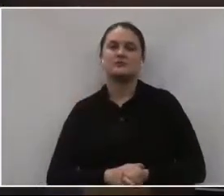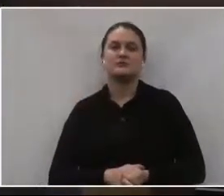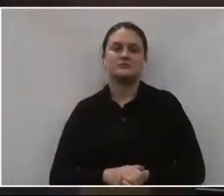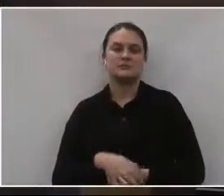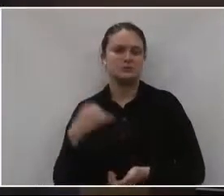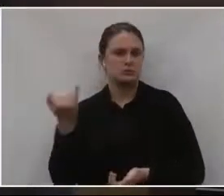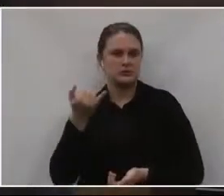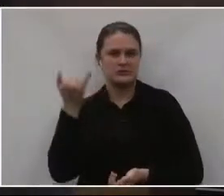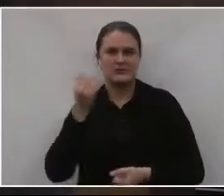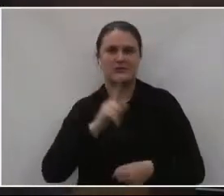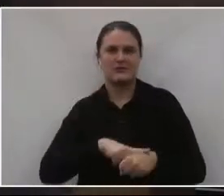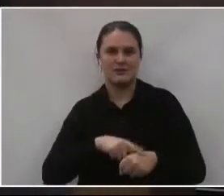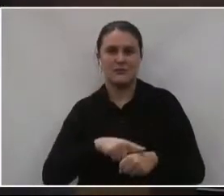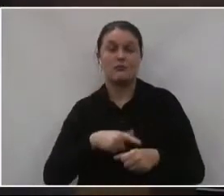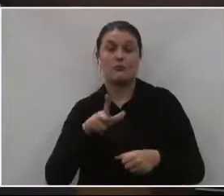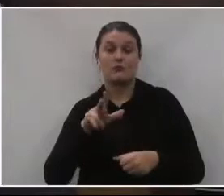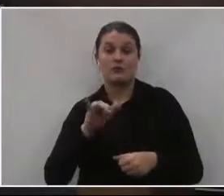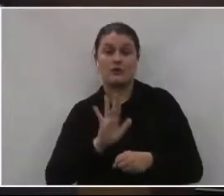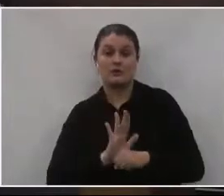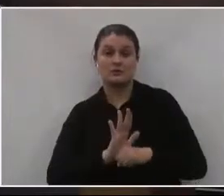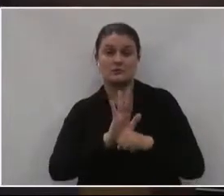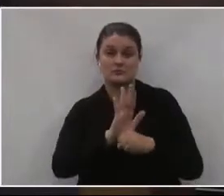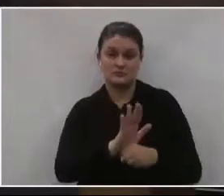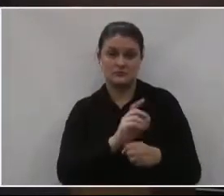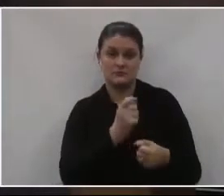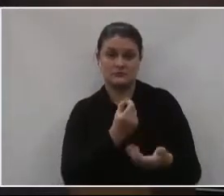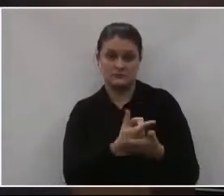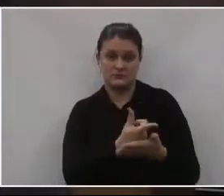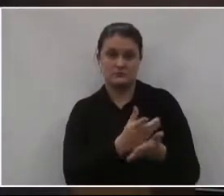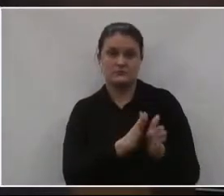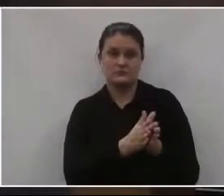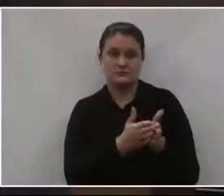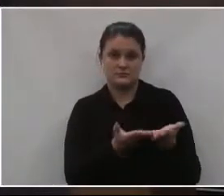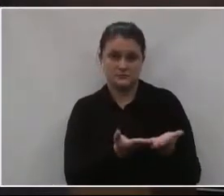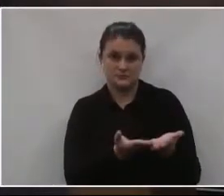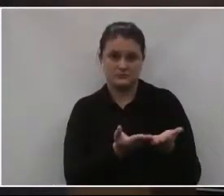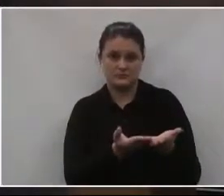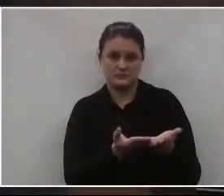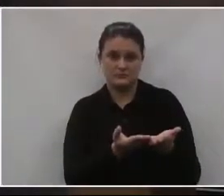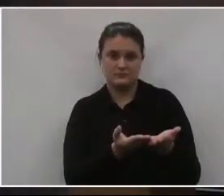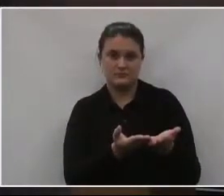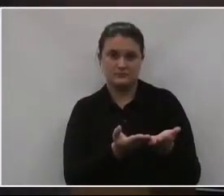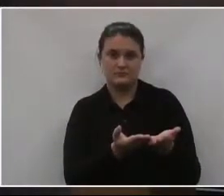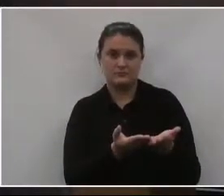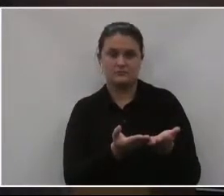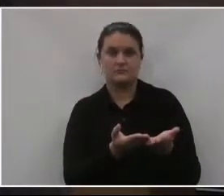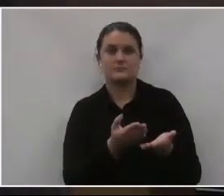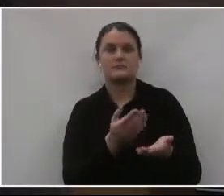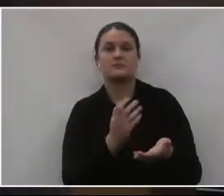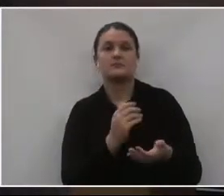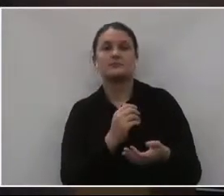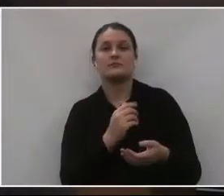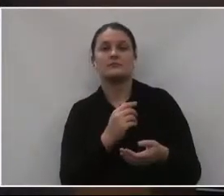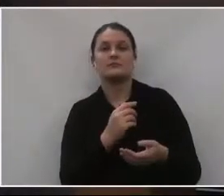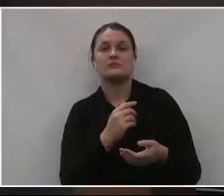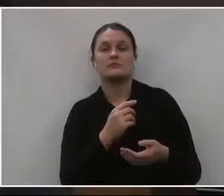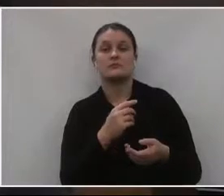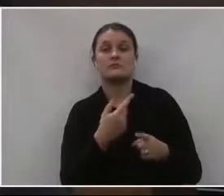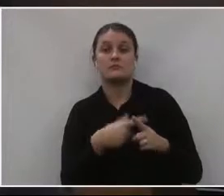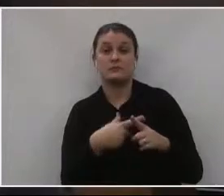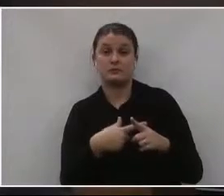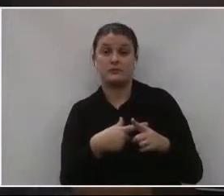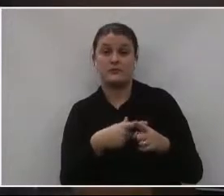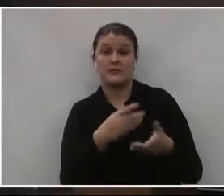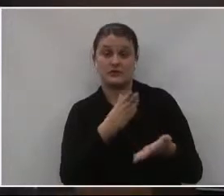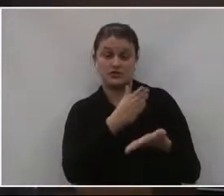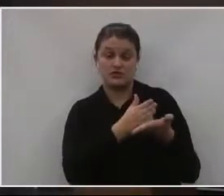E também poderá colaborar aí, adquirindo um exemplar desse livro, cuja parte